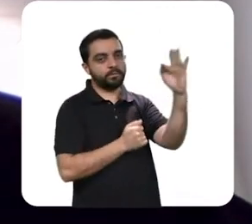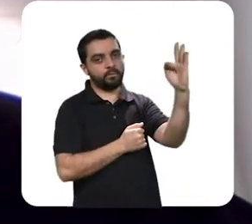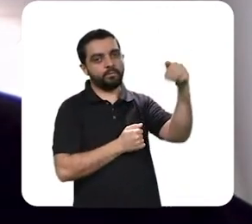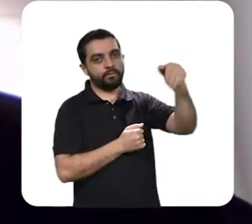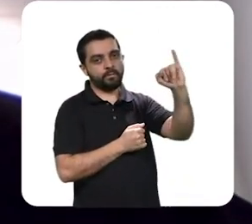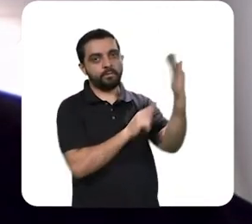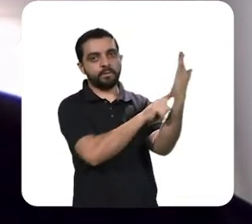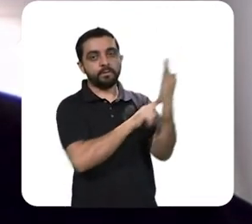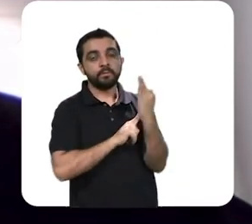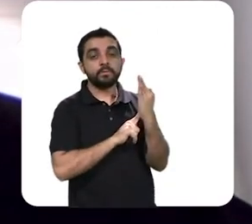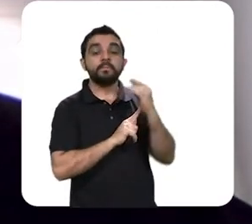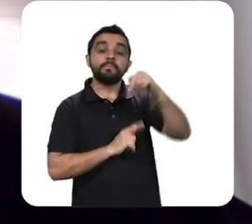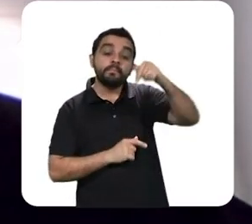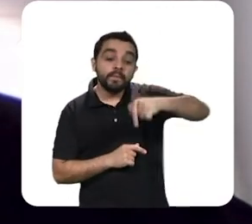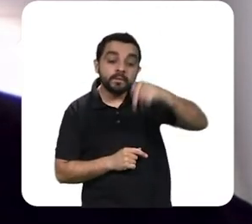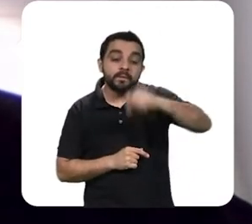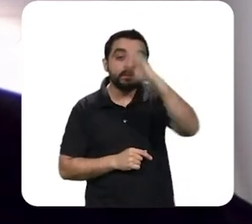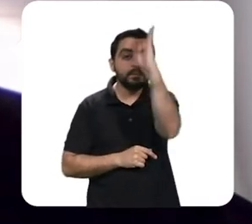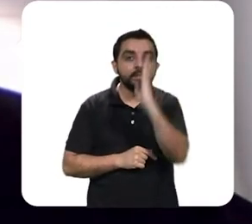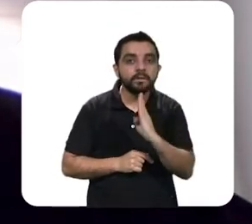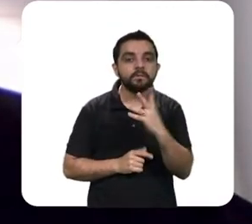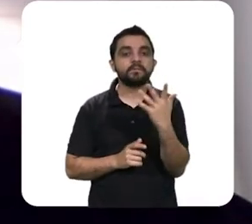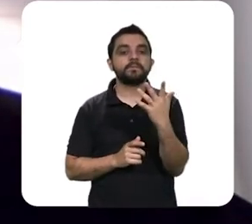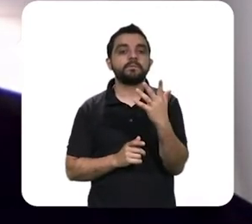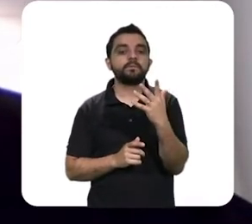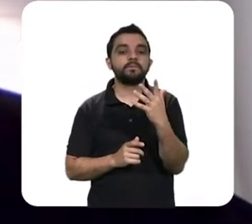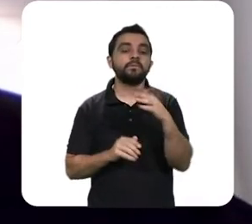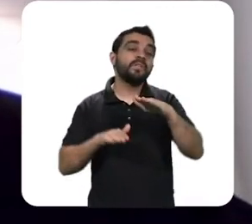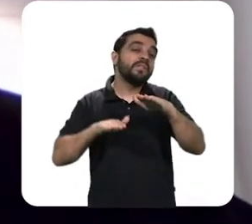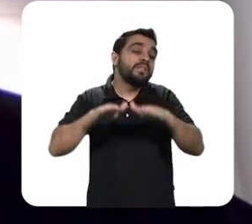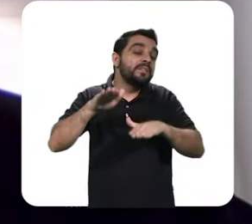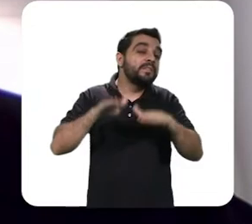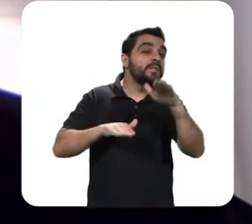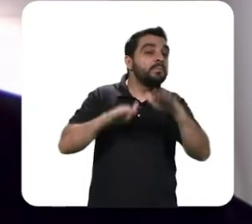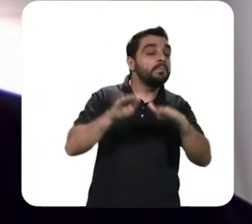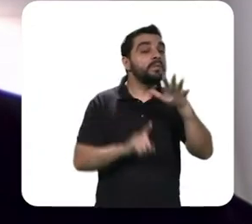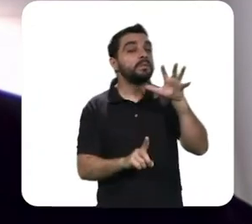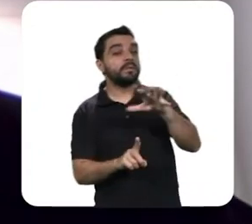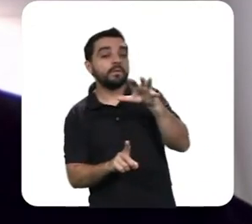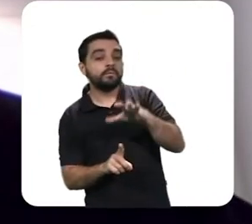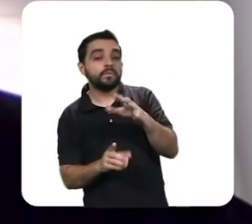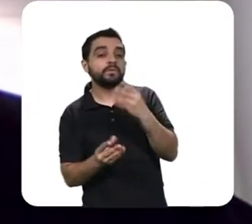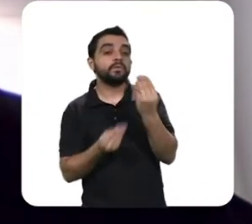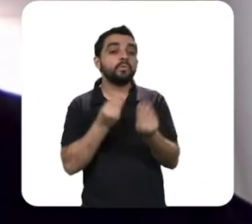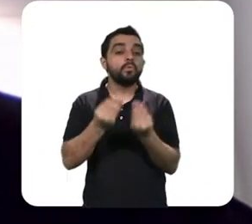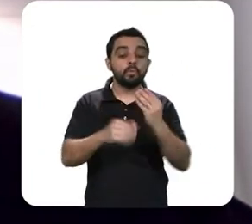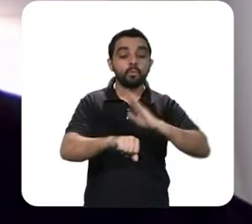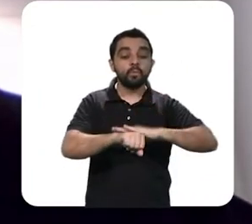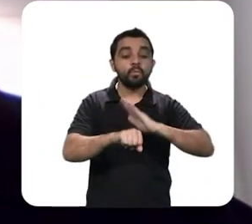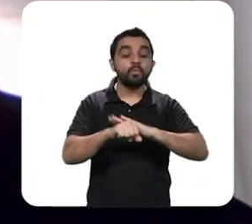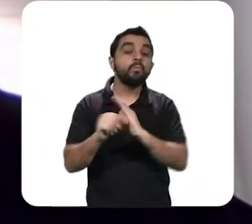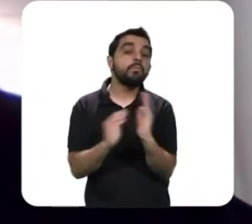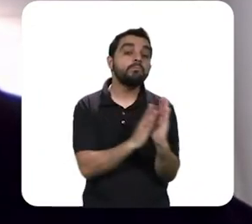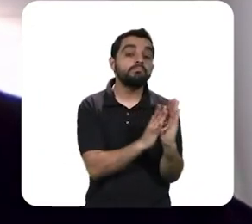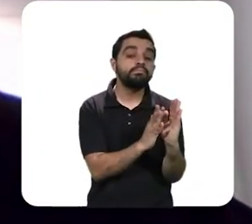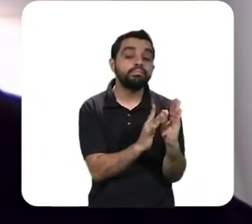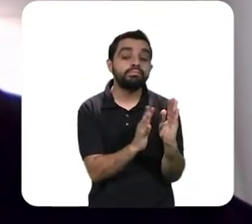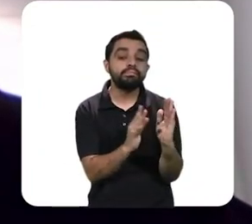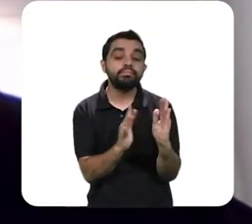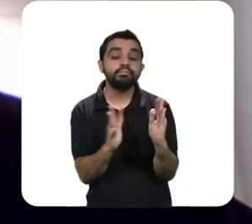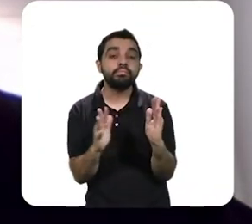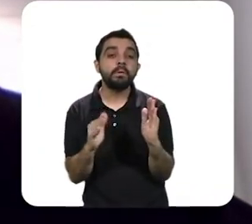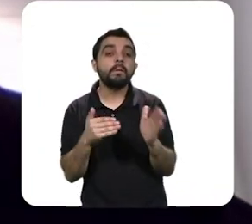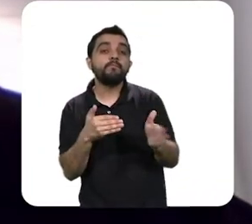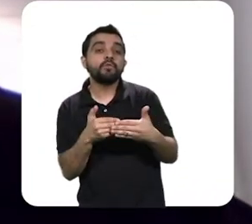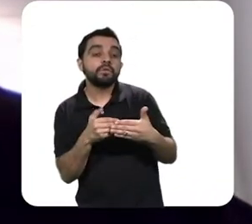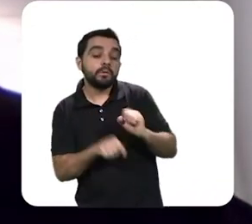estimando, né, mas no Brasil a extensão depende também de quanto tempo